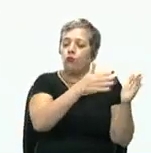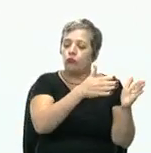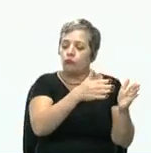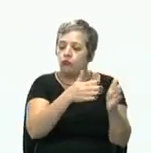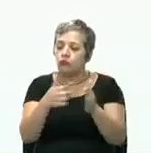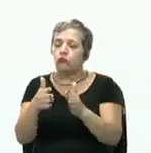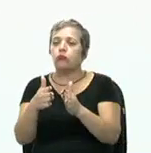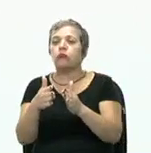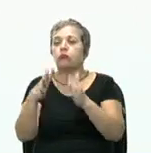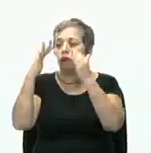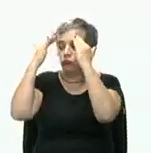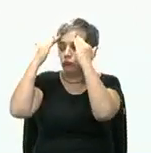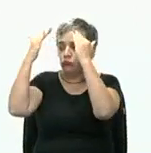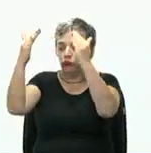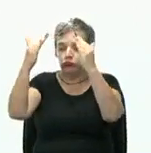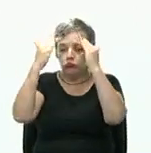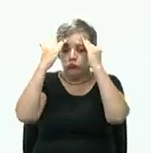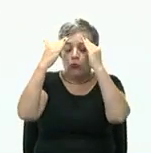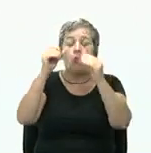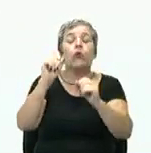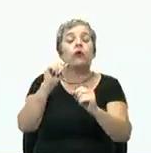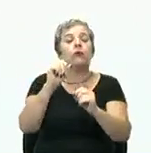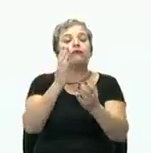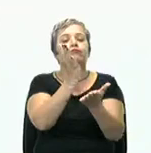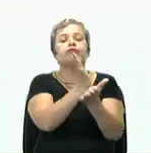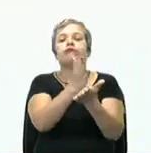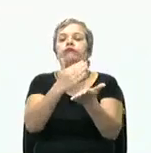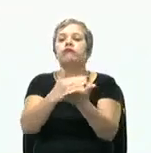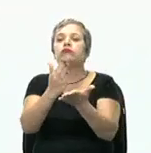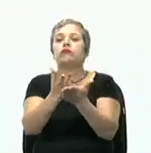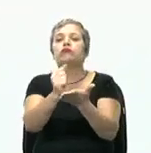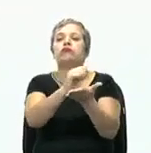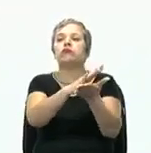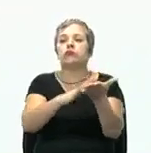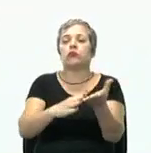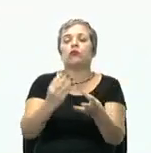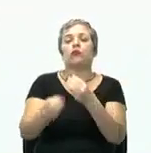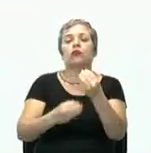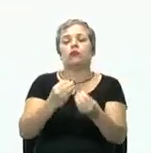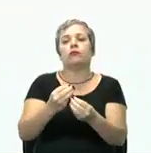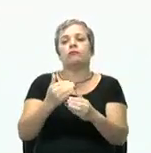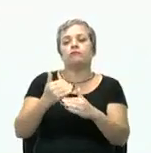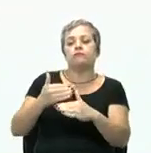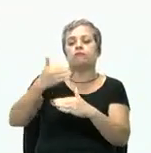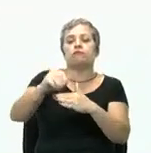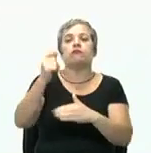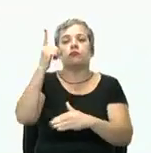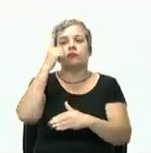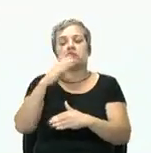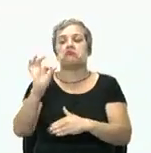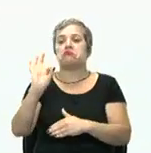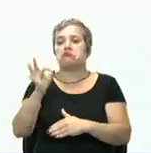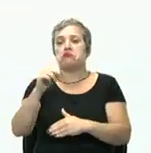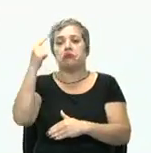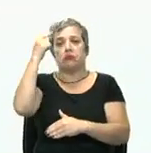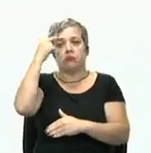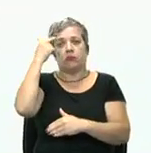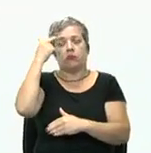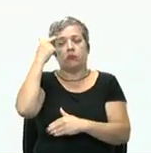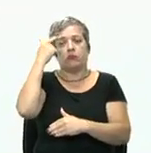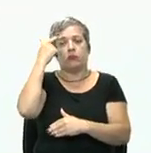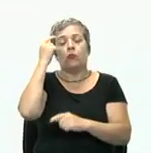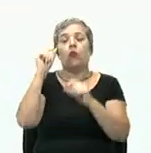tenho que seguir, o que cada um tem que fazer, como fazer, para a partir disso eu conseguir realmente pensar